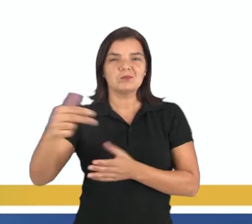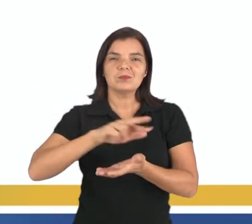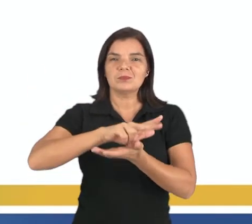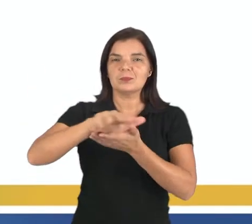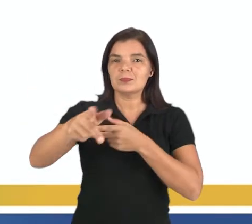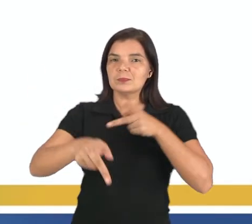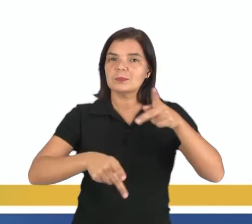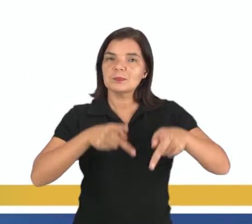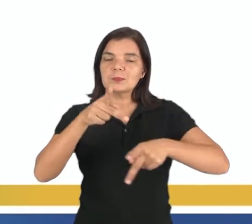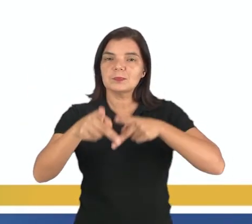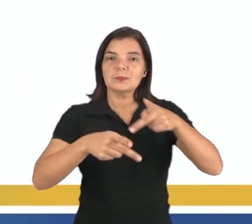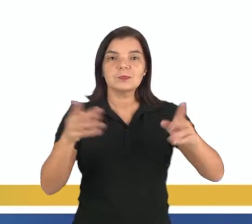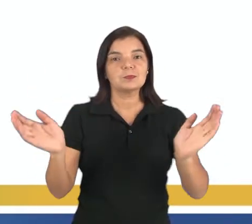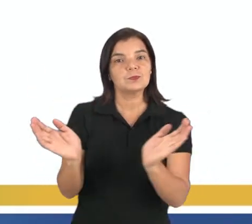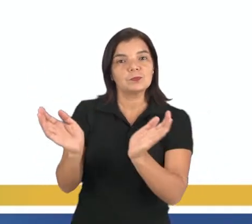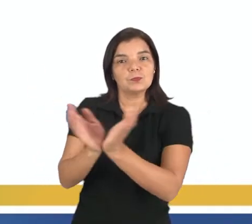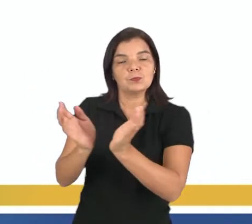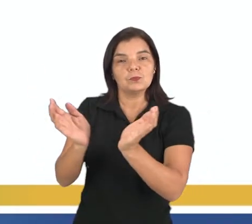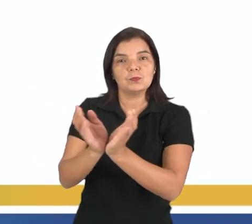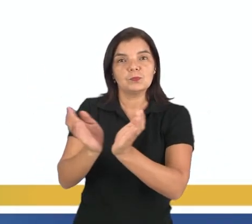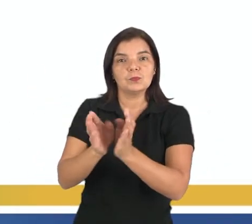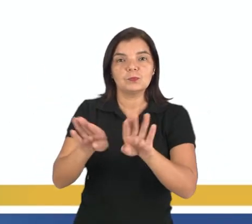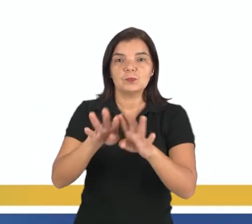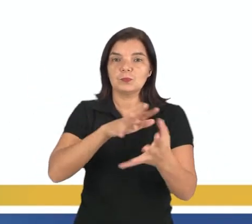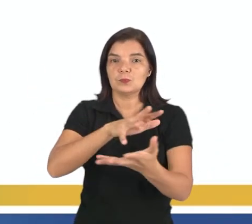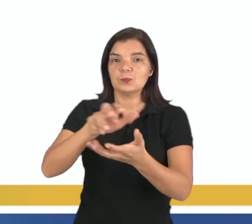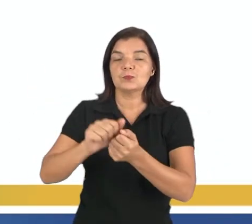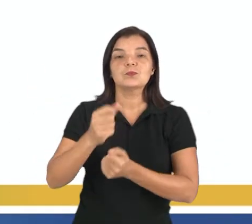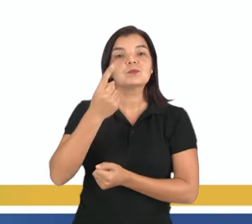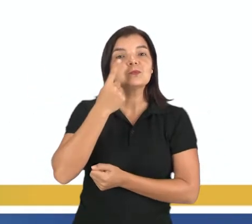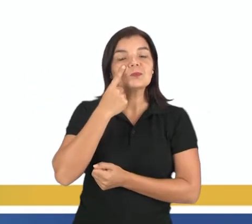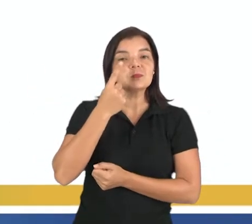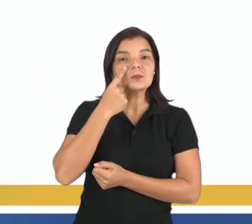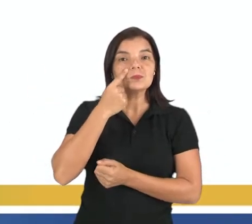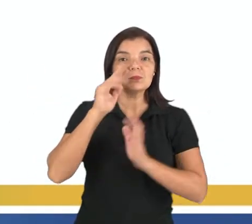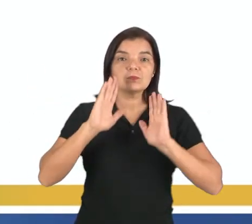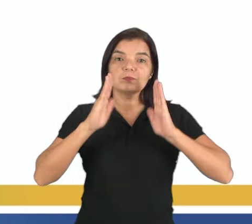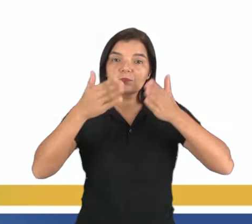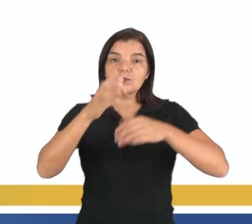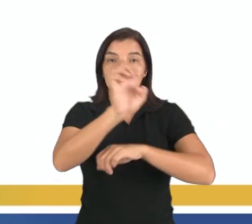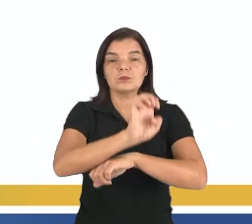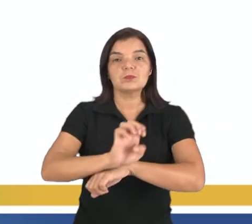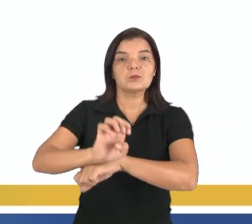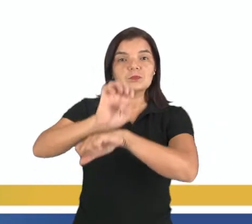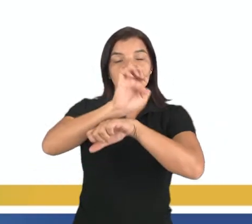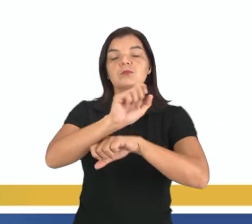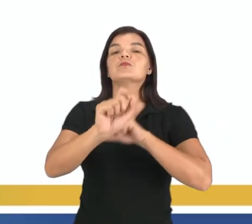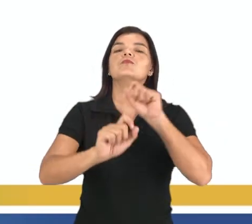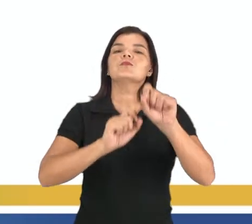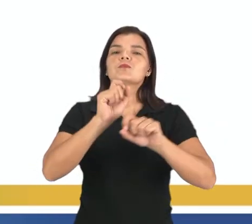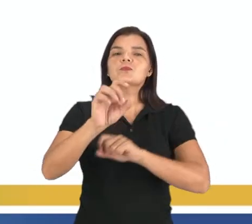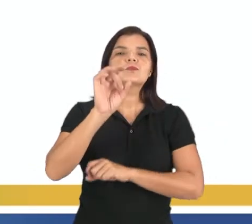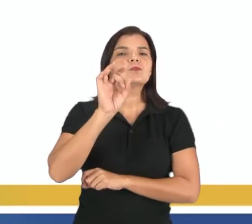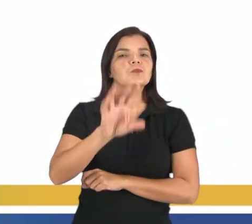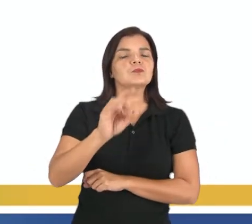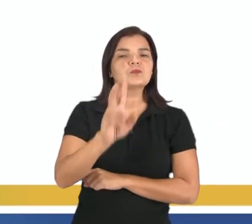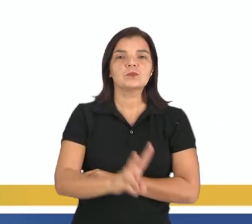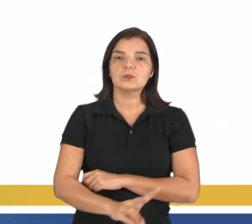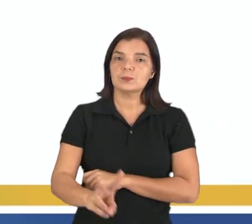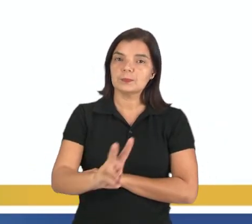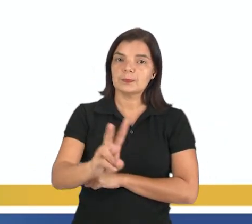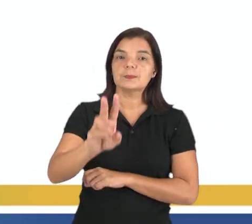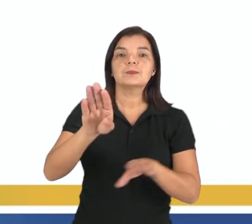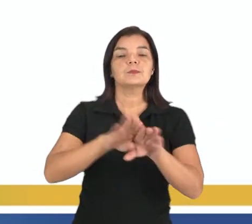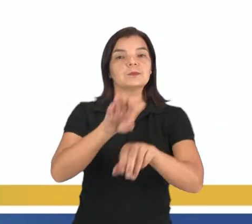povos e comunidades pelo mundo. É uma visão eurocêntrica que leva em consideração somente os valores,